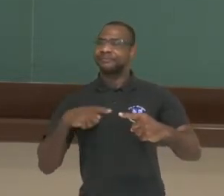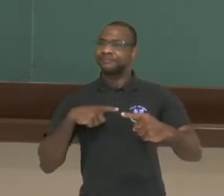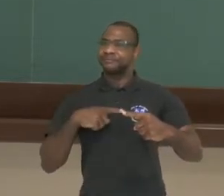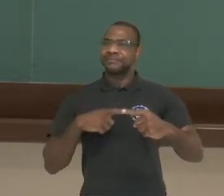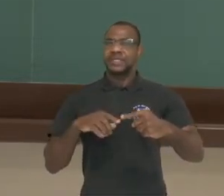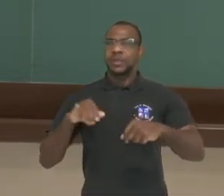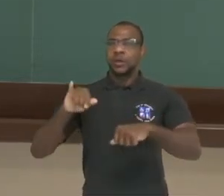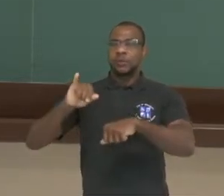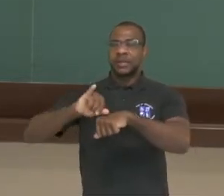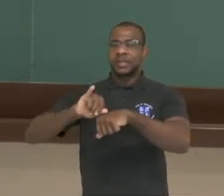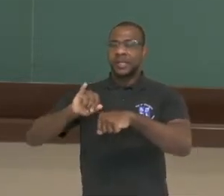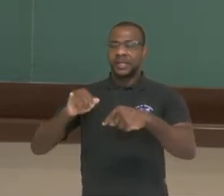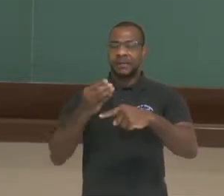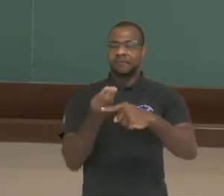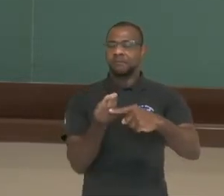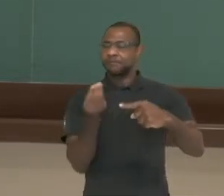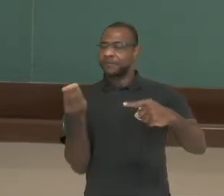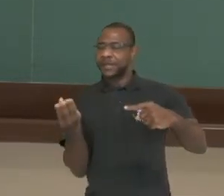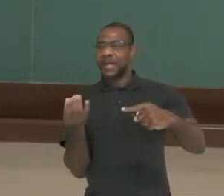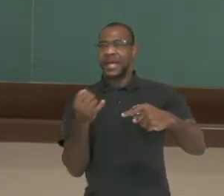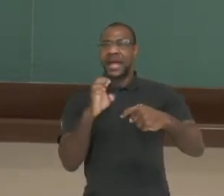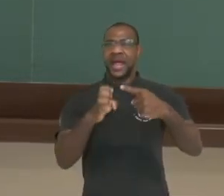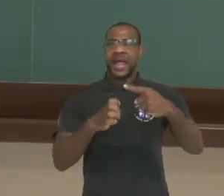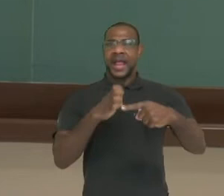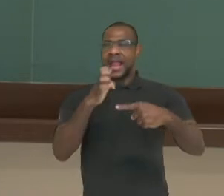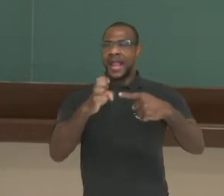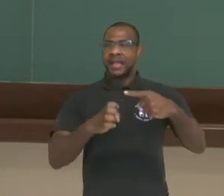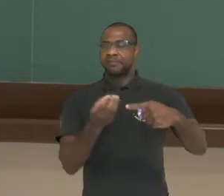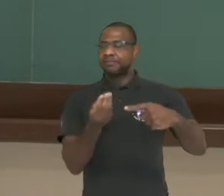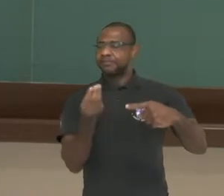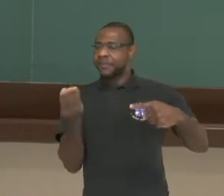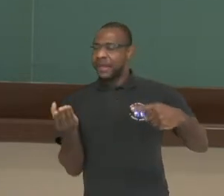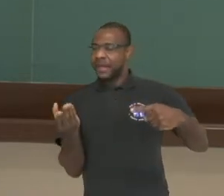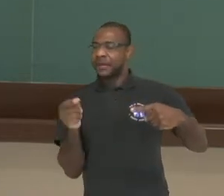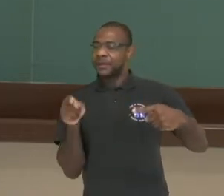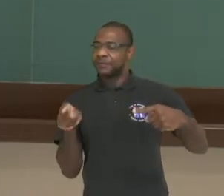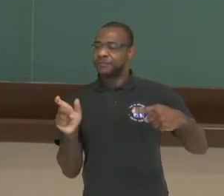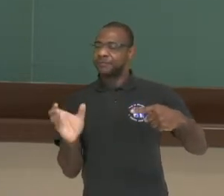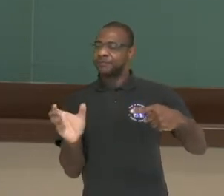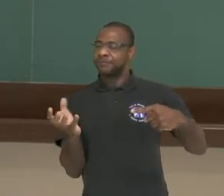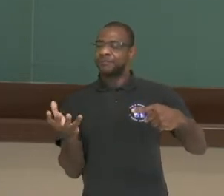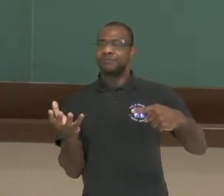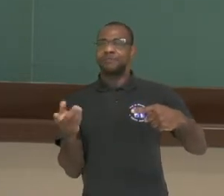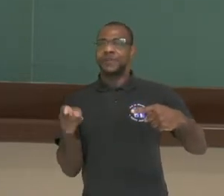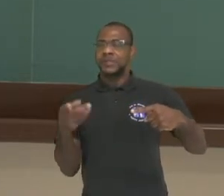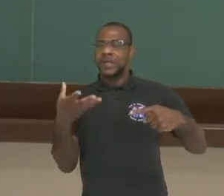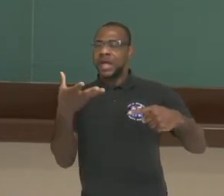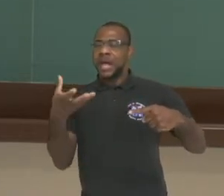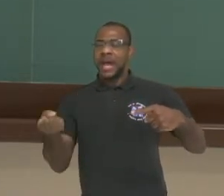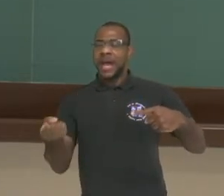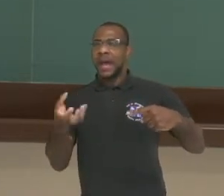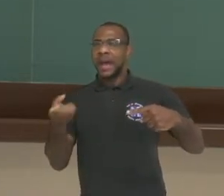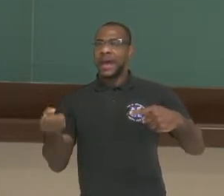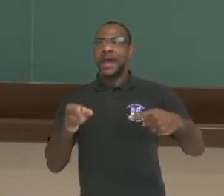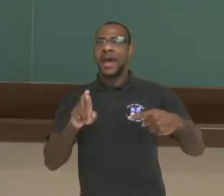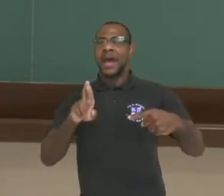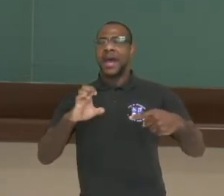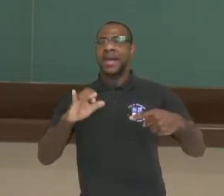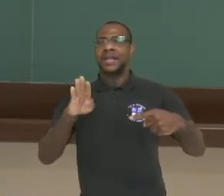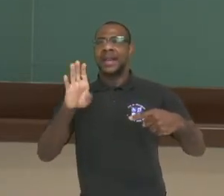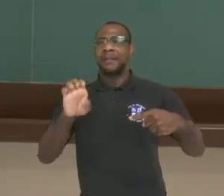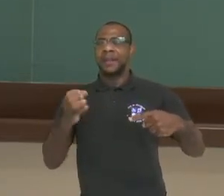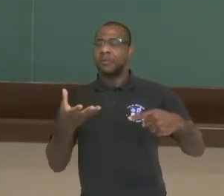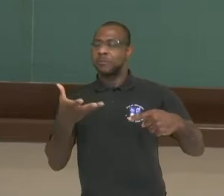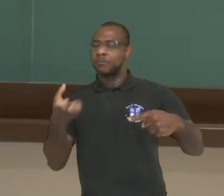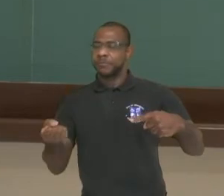cede elétron porque ele tem essa tendência de doar, de ceder e o outro material recebe esses elétrons porque ele